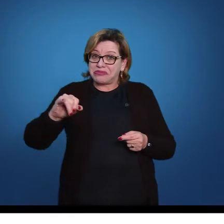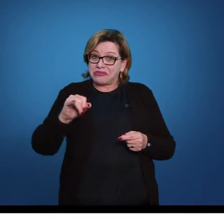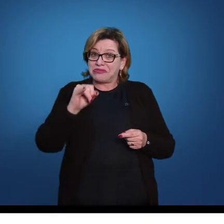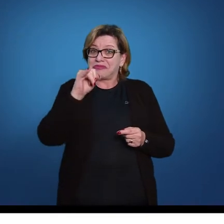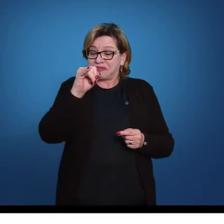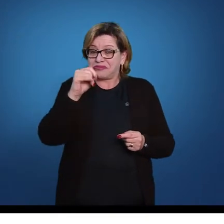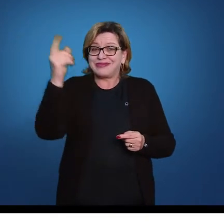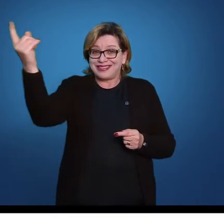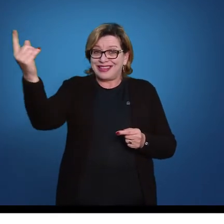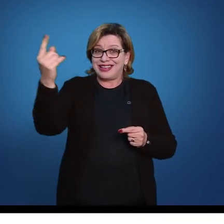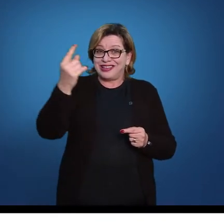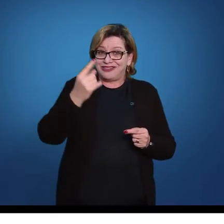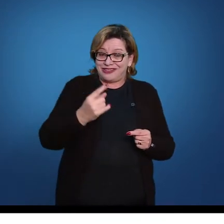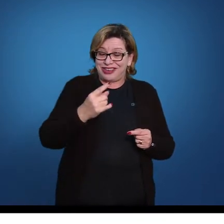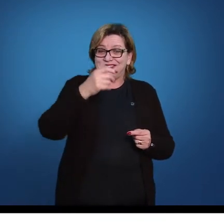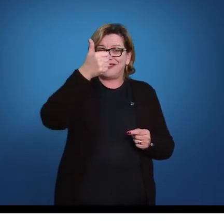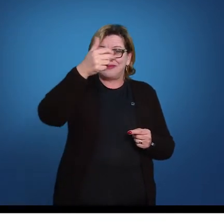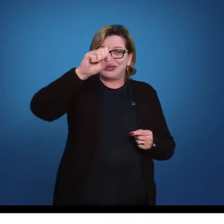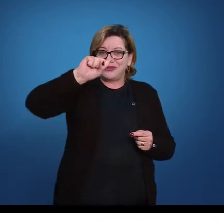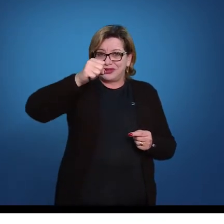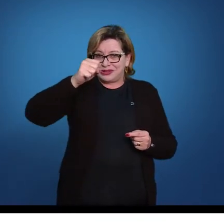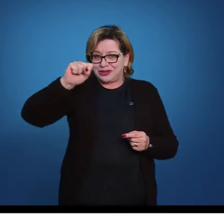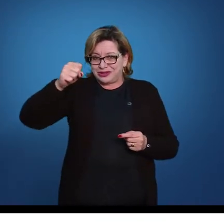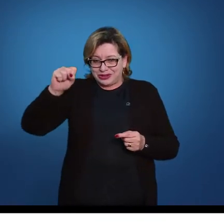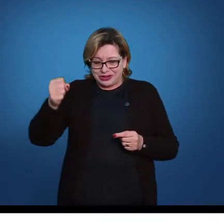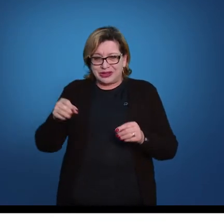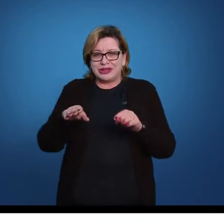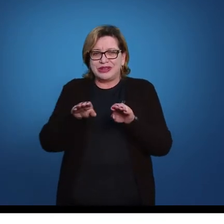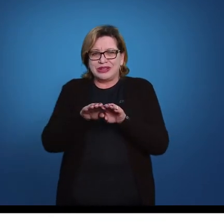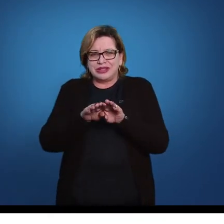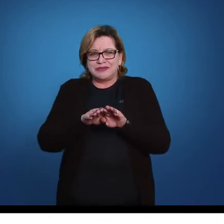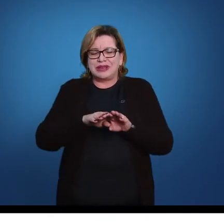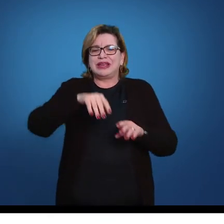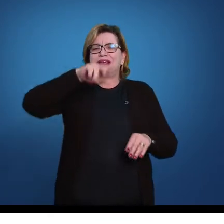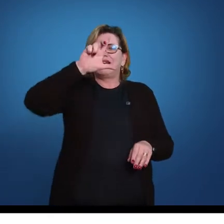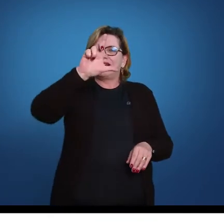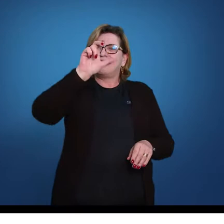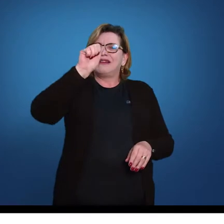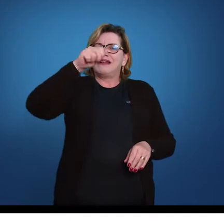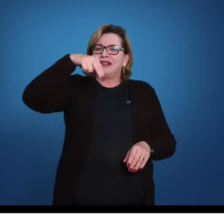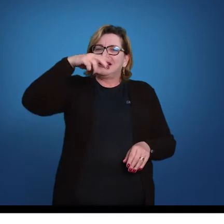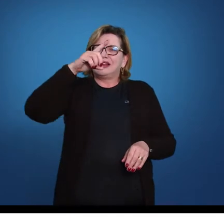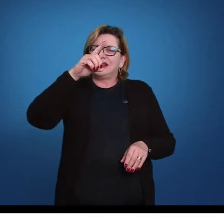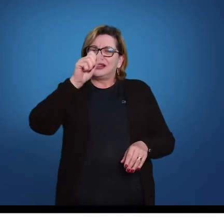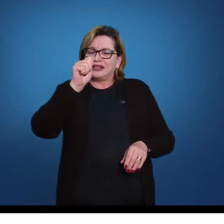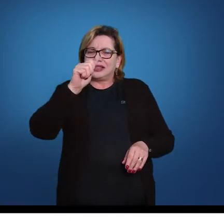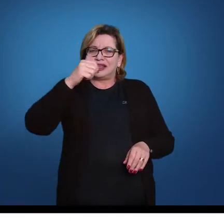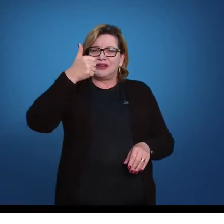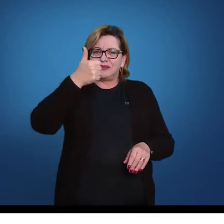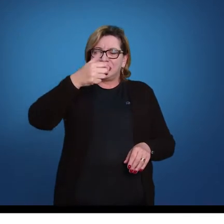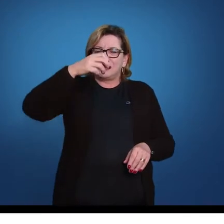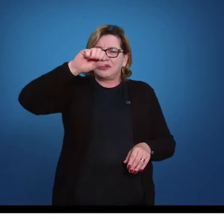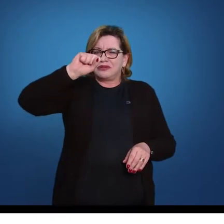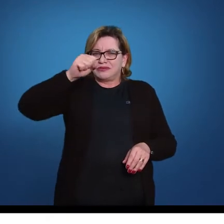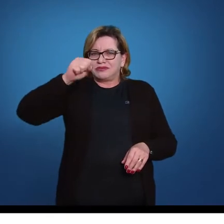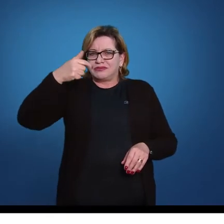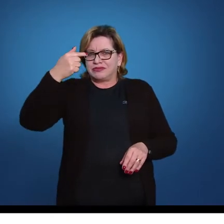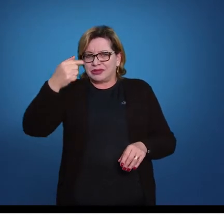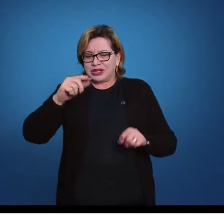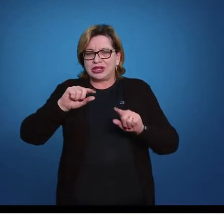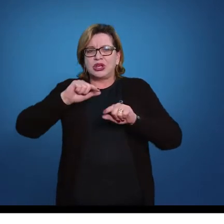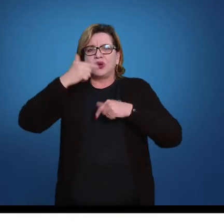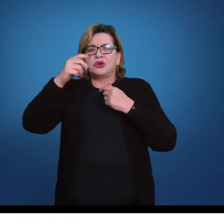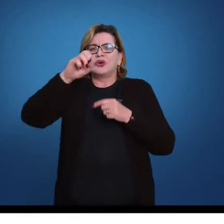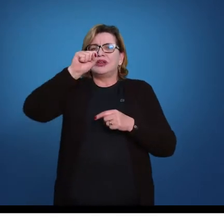Philippe Ashley, em 1888, os irmãos Landa, em 87, e os Stankovits. Essas